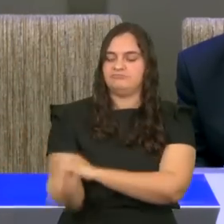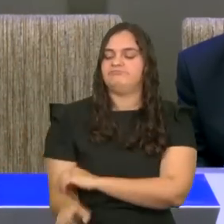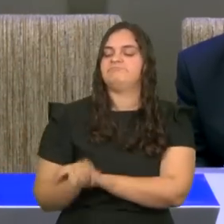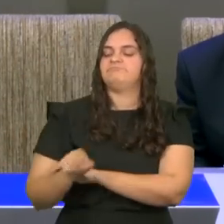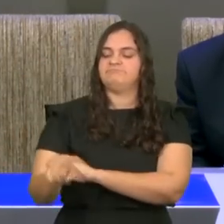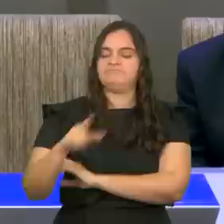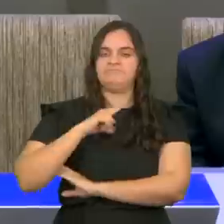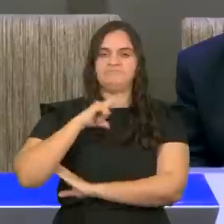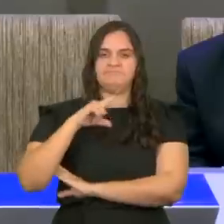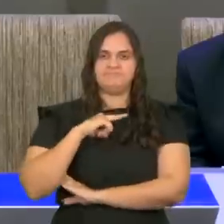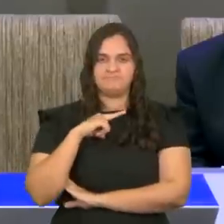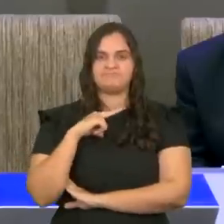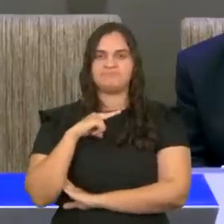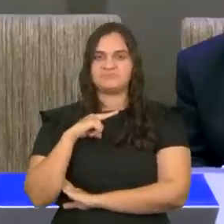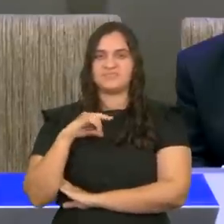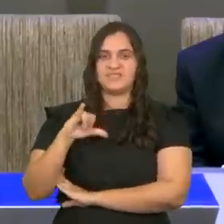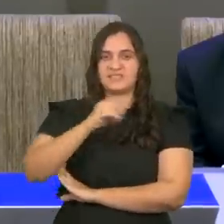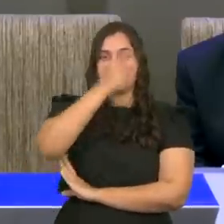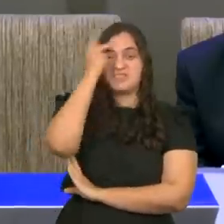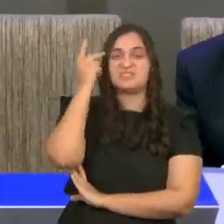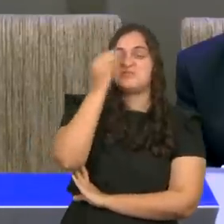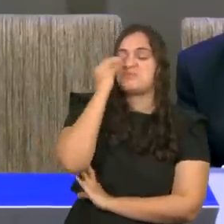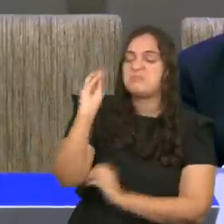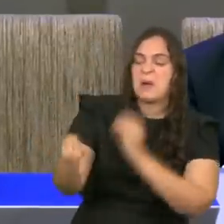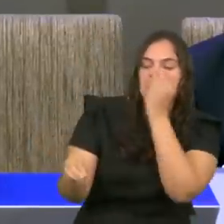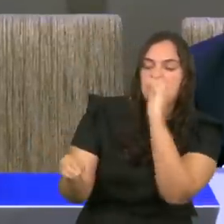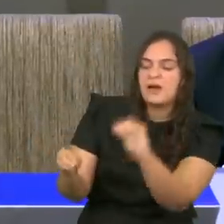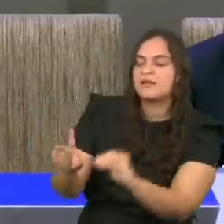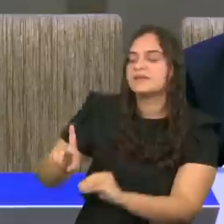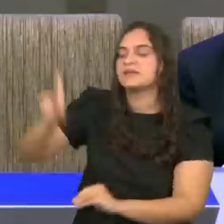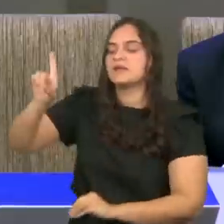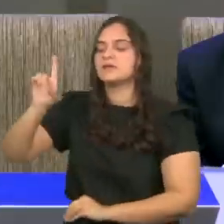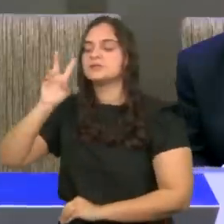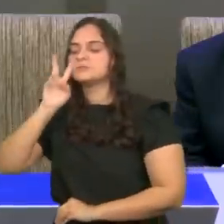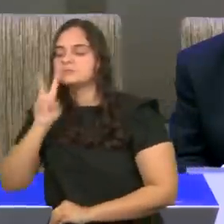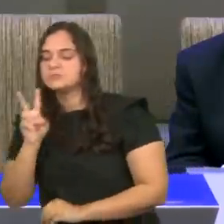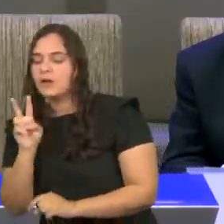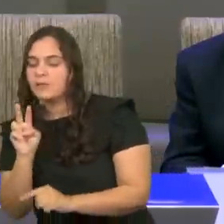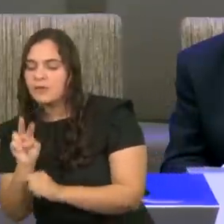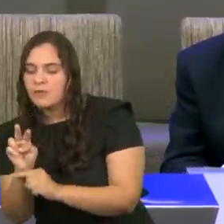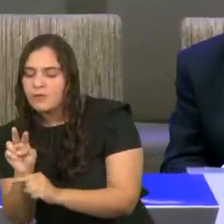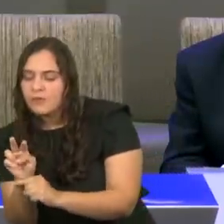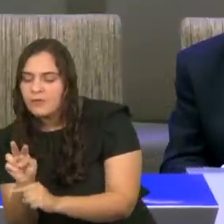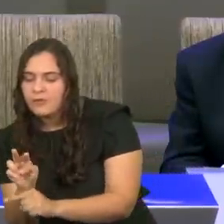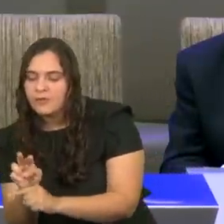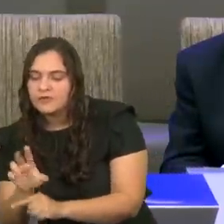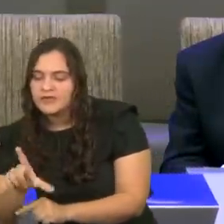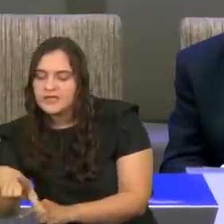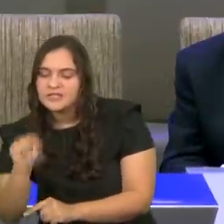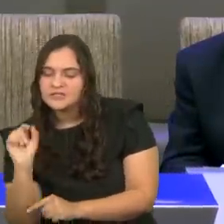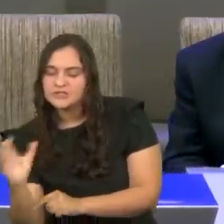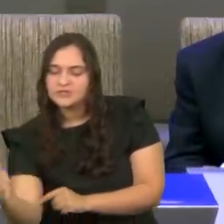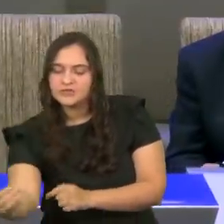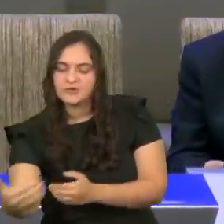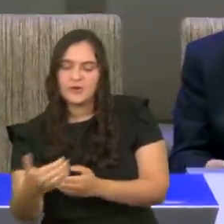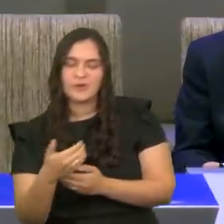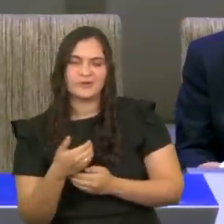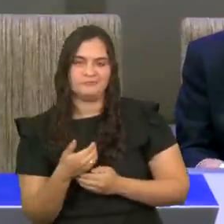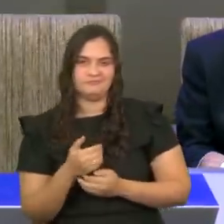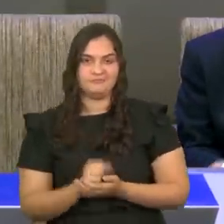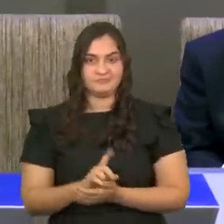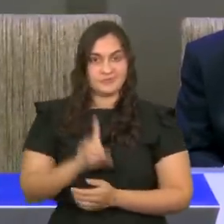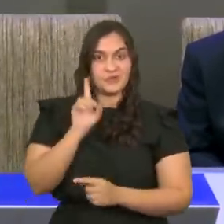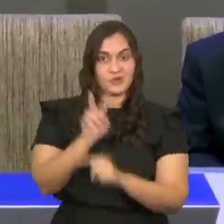está em desprezo. Deus cuida da tua vida.